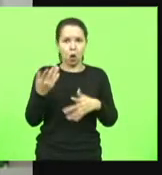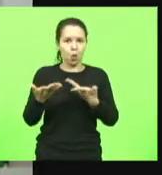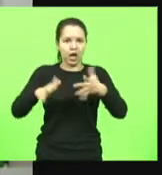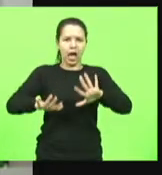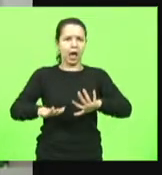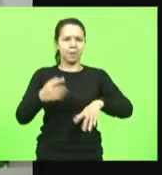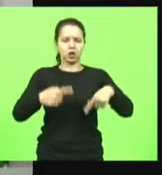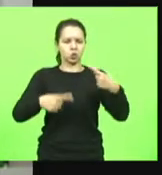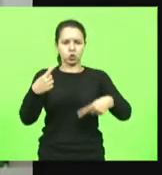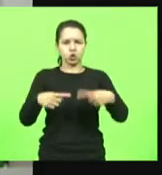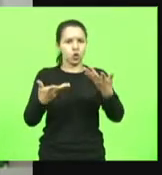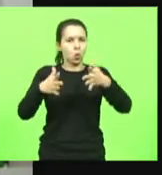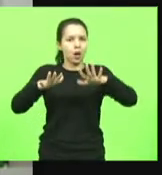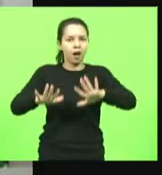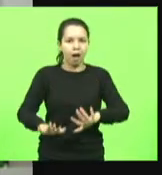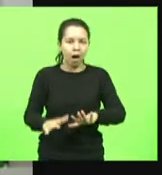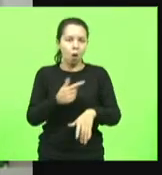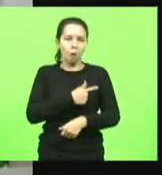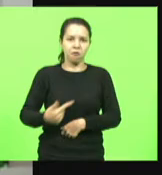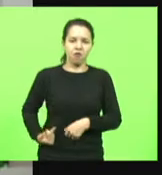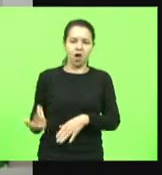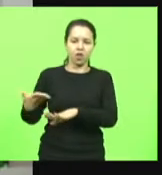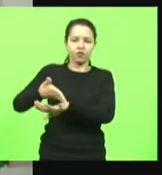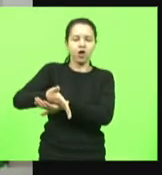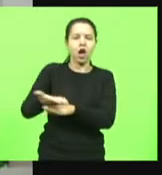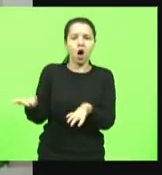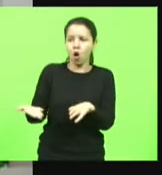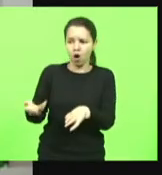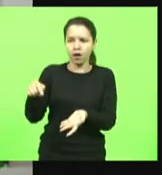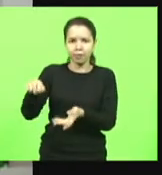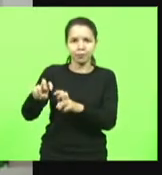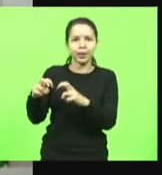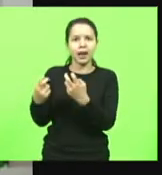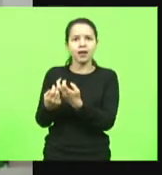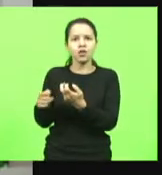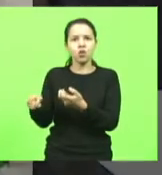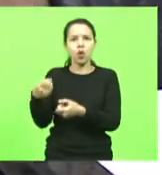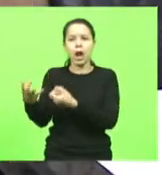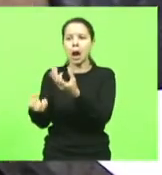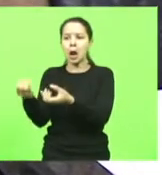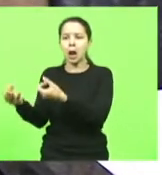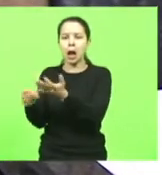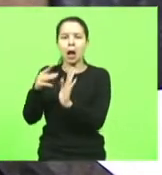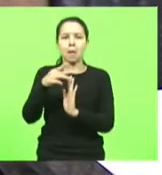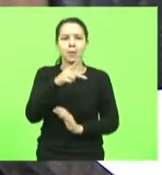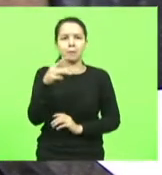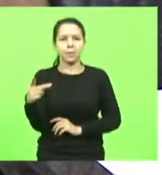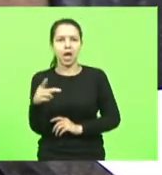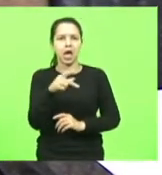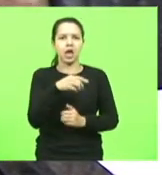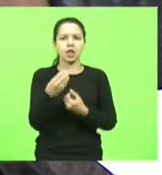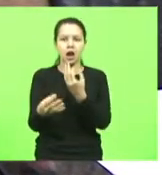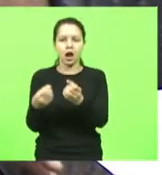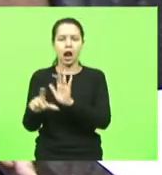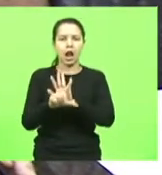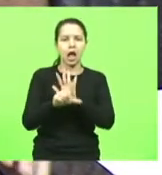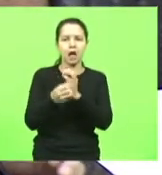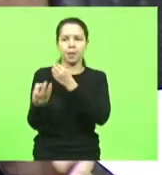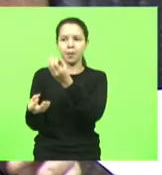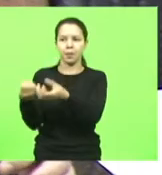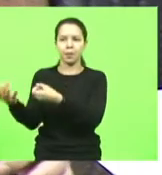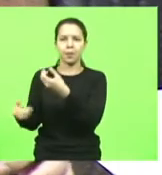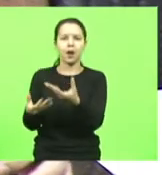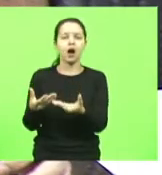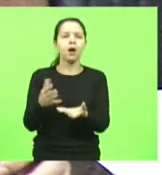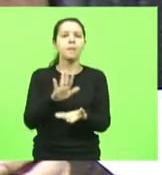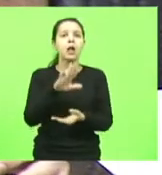assunto, o governo, ele vem aqui e está agora aqui, no plenarinho, entregando um monte de medida provisória, um monte de lei. Mas o